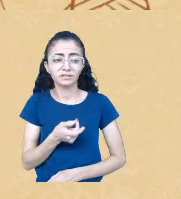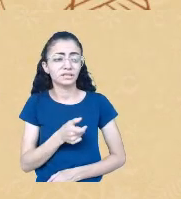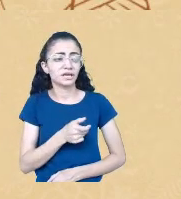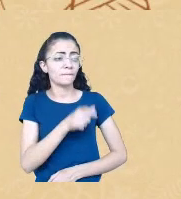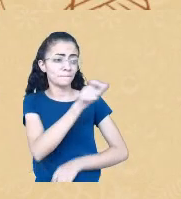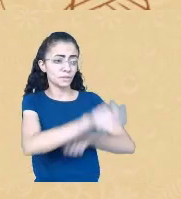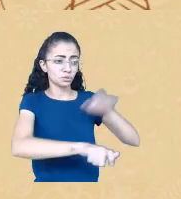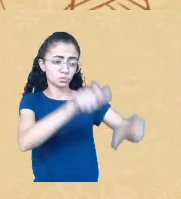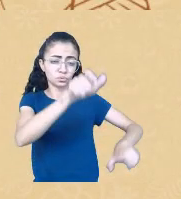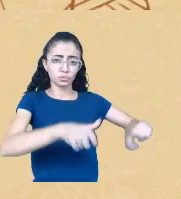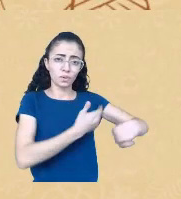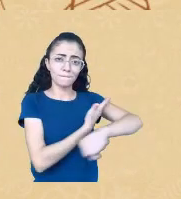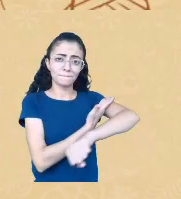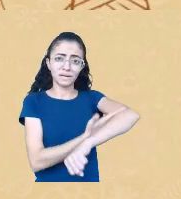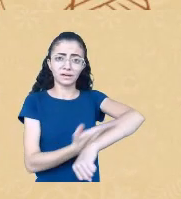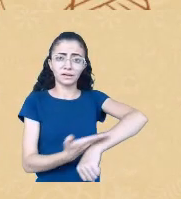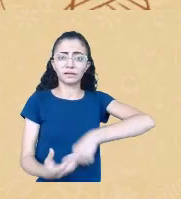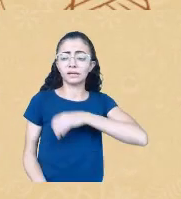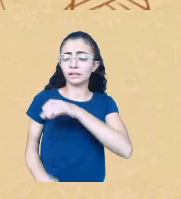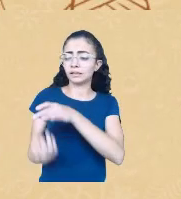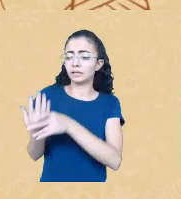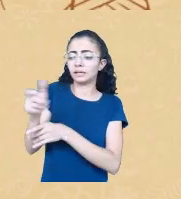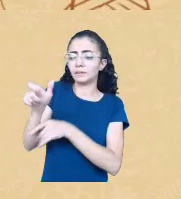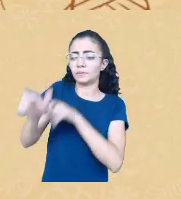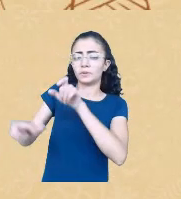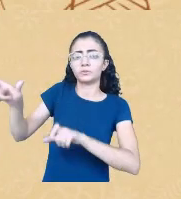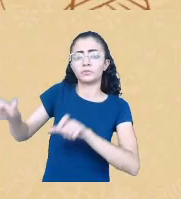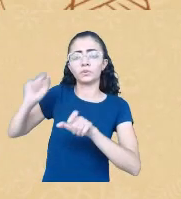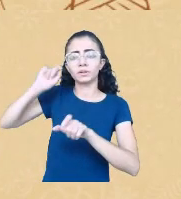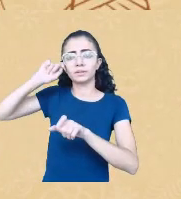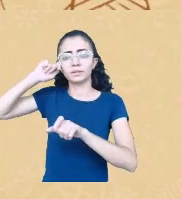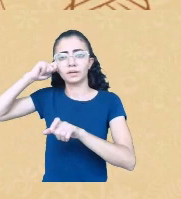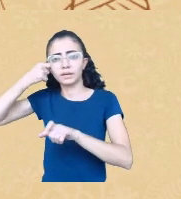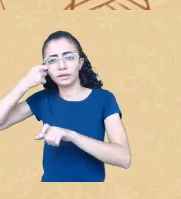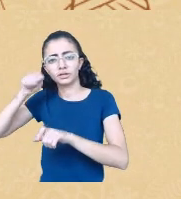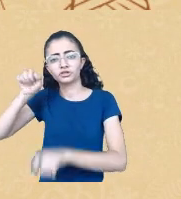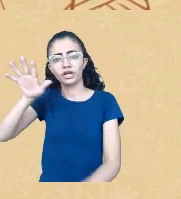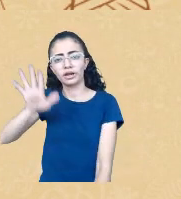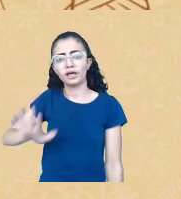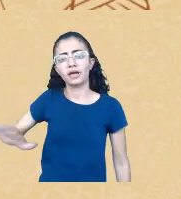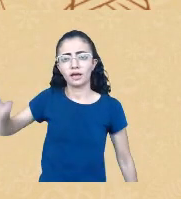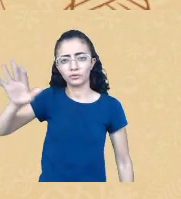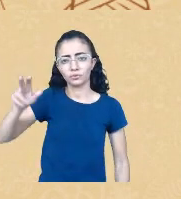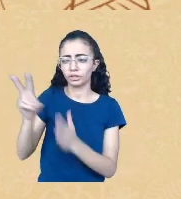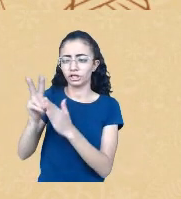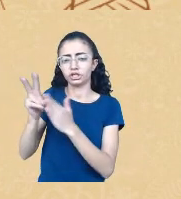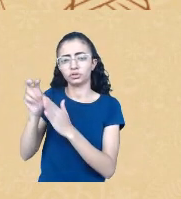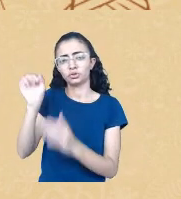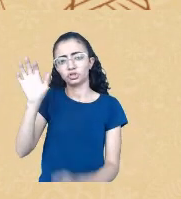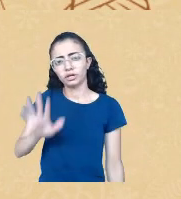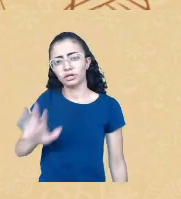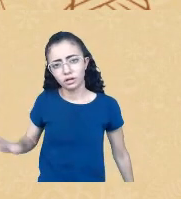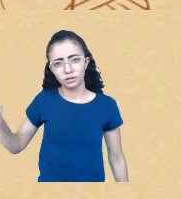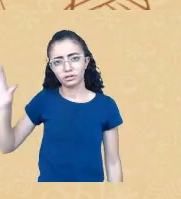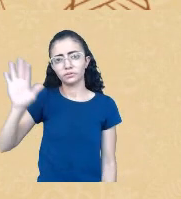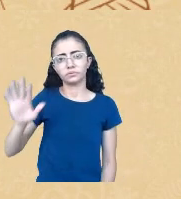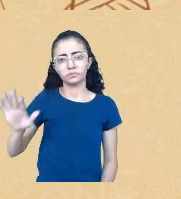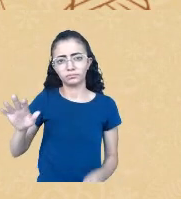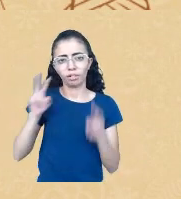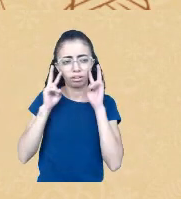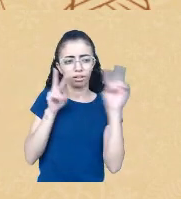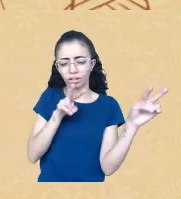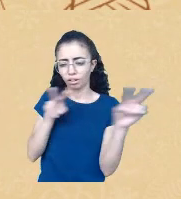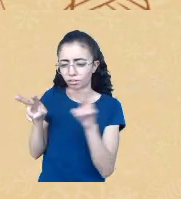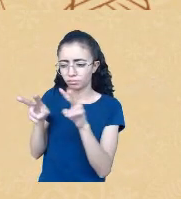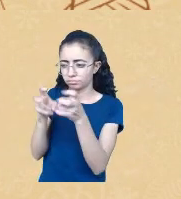genérico, o amarelo genérico. Essa invenção se dá a partir do que esse olhar projeta sobre esses povos, né?